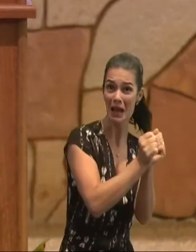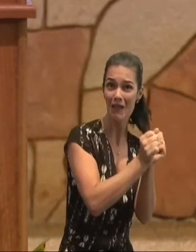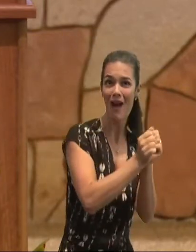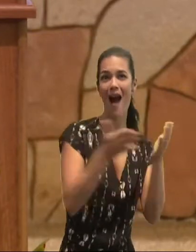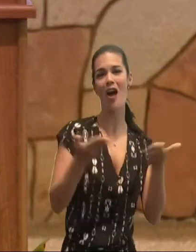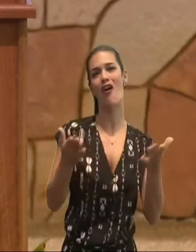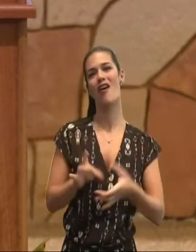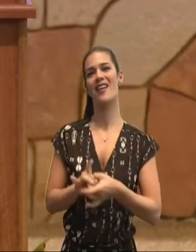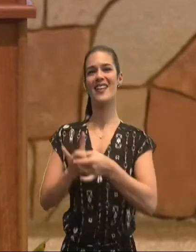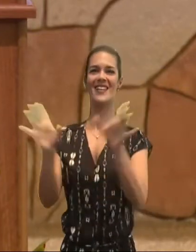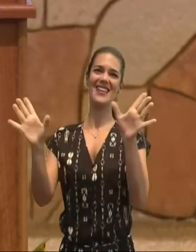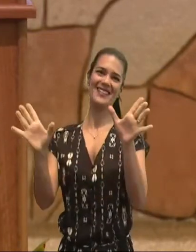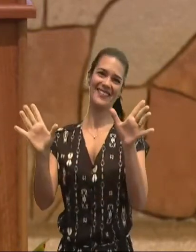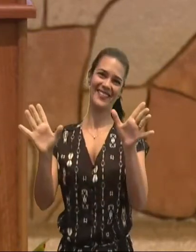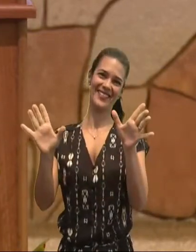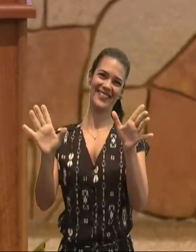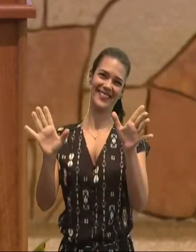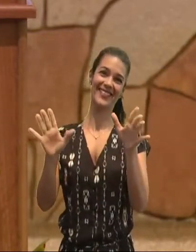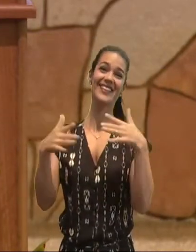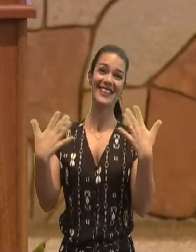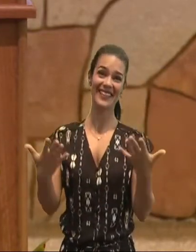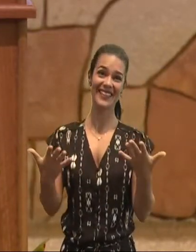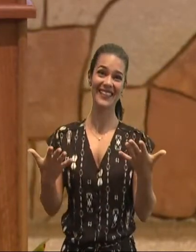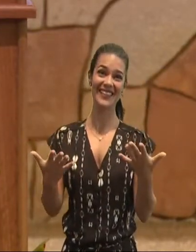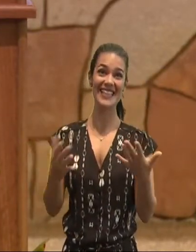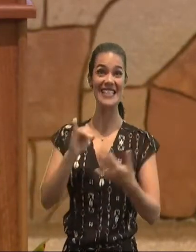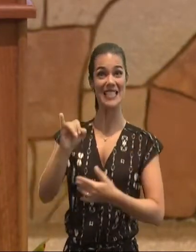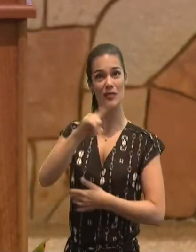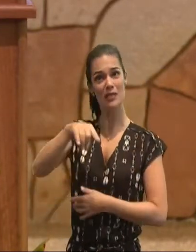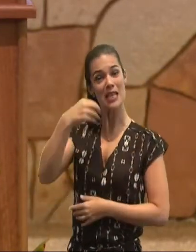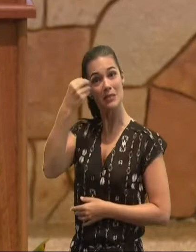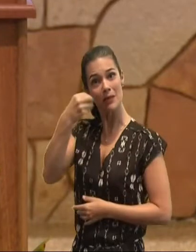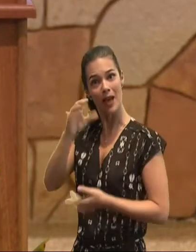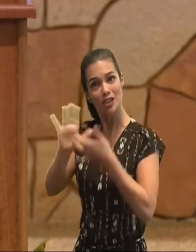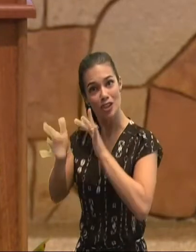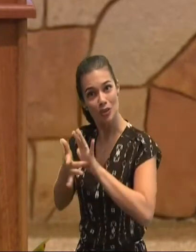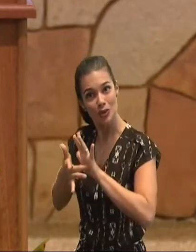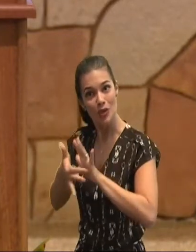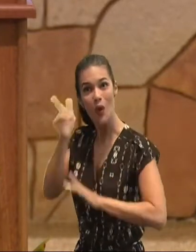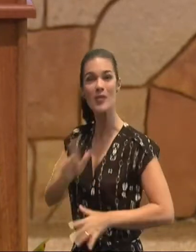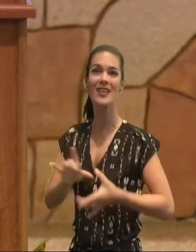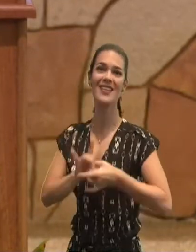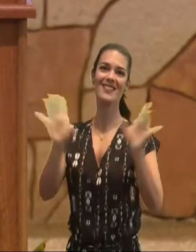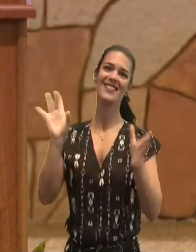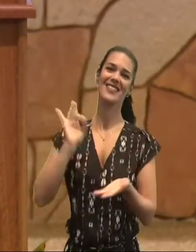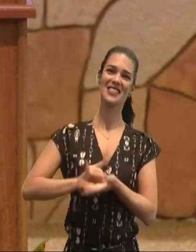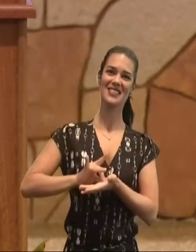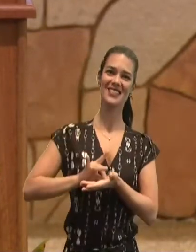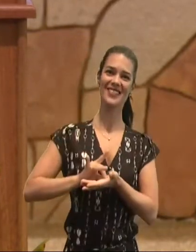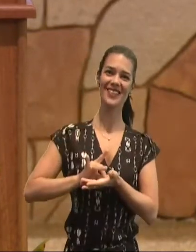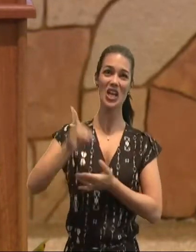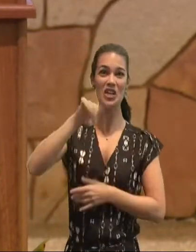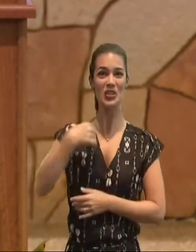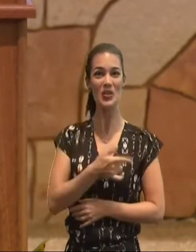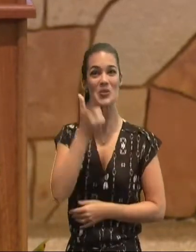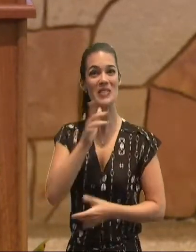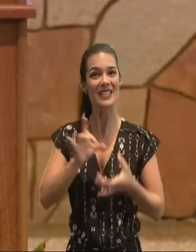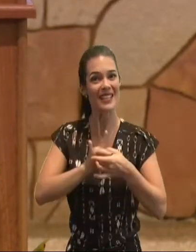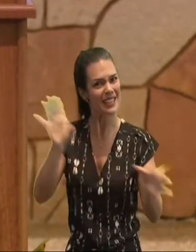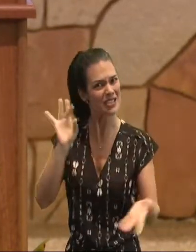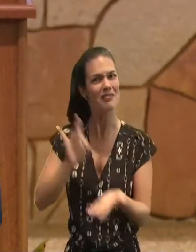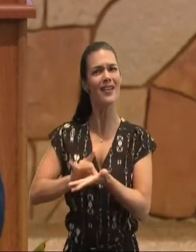Jesus, vos libertar, verdadeiramente, sereis livres, nós fomos libertos, nós somos livres,